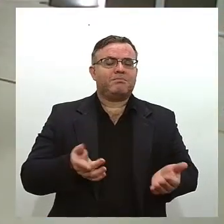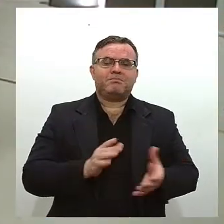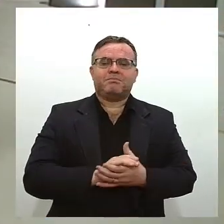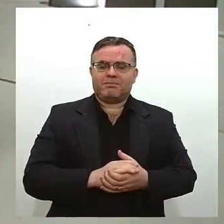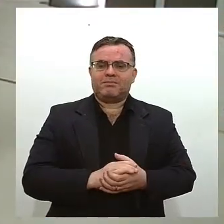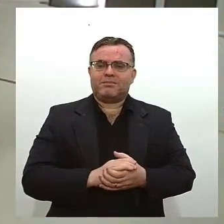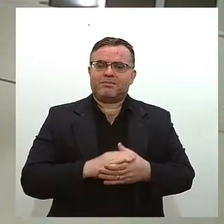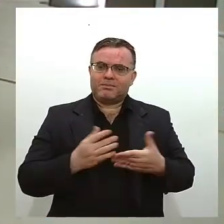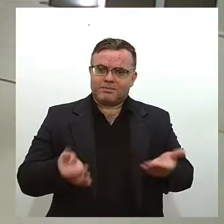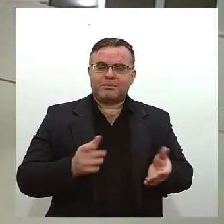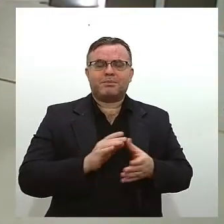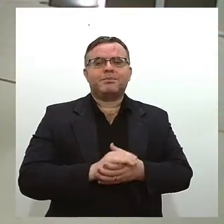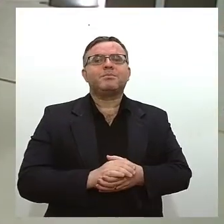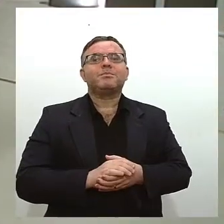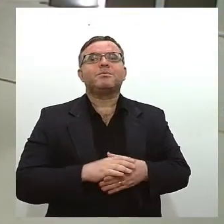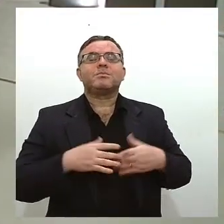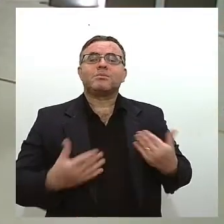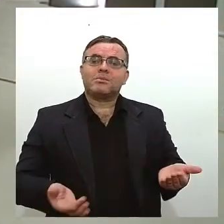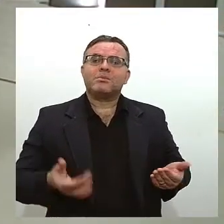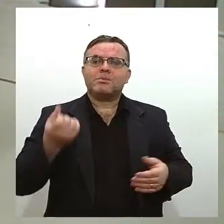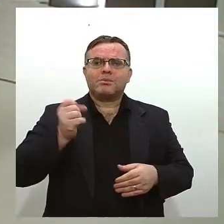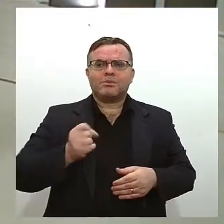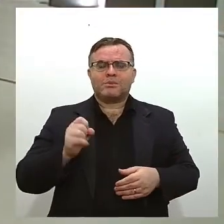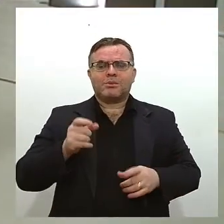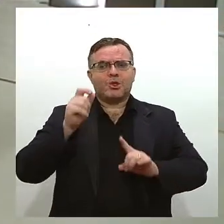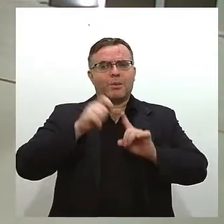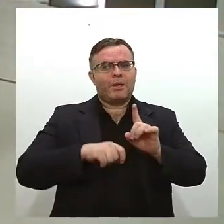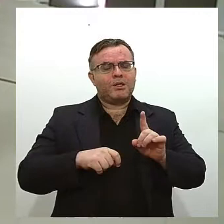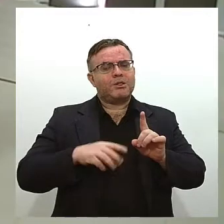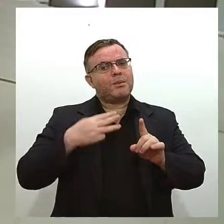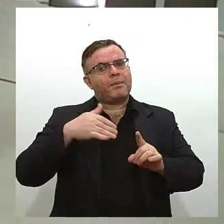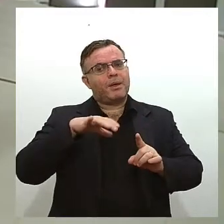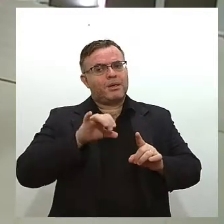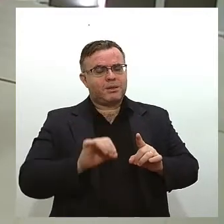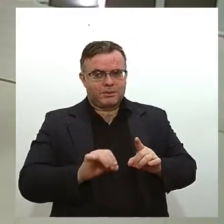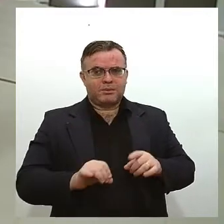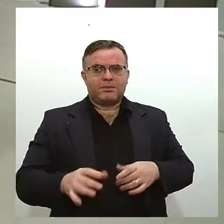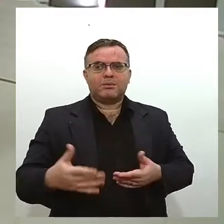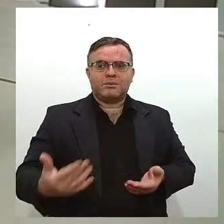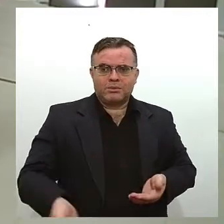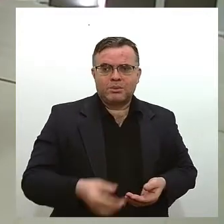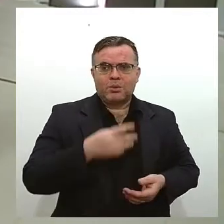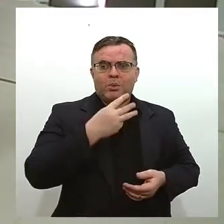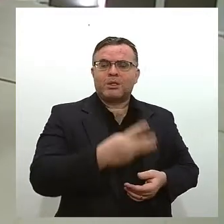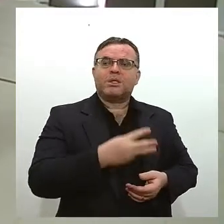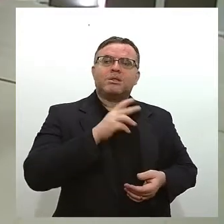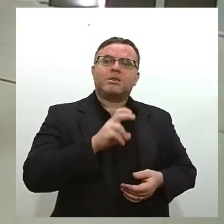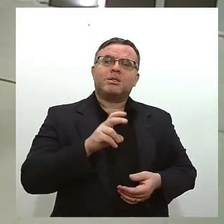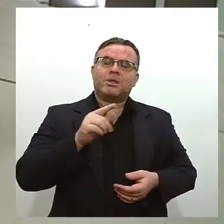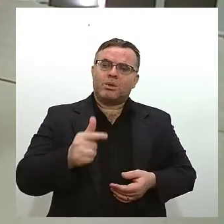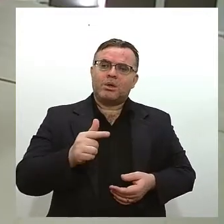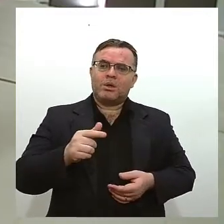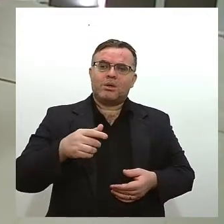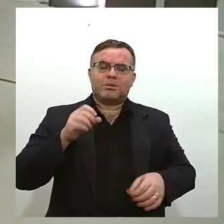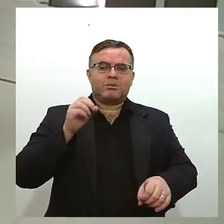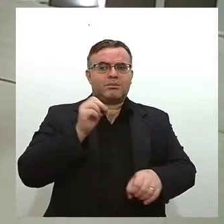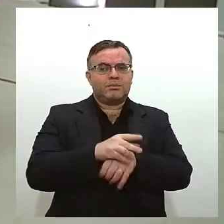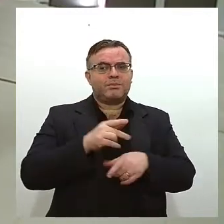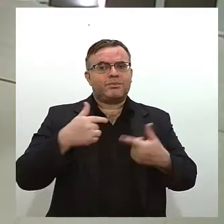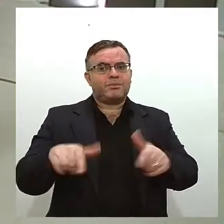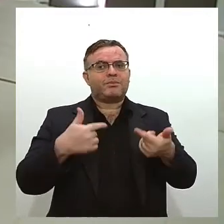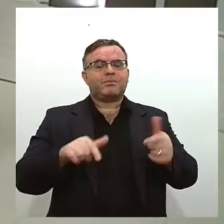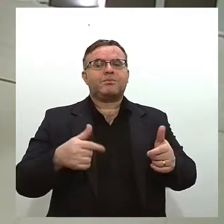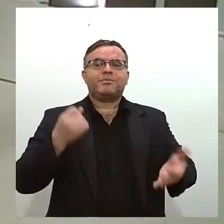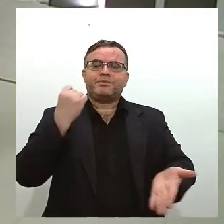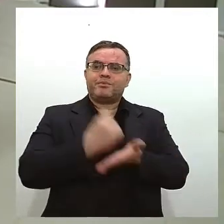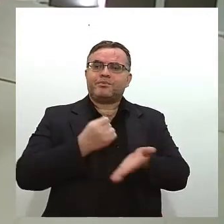O estado de Sergipe encerrou o mês de maio com abertura de 432 empregos com carteira assinada A informação foi divulgada